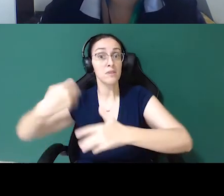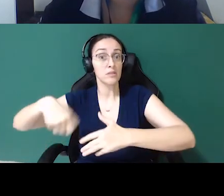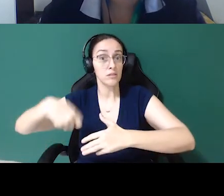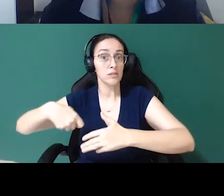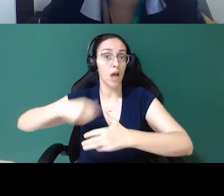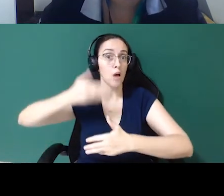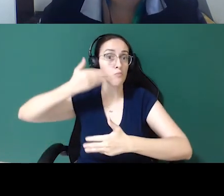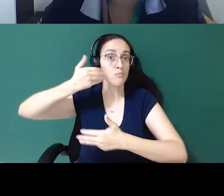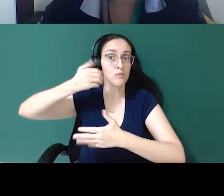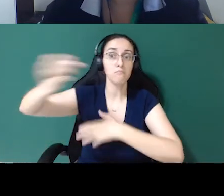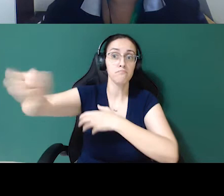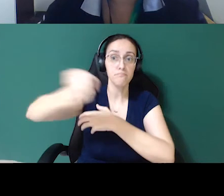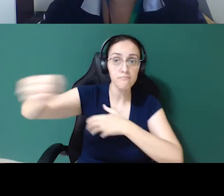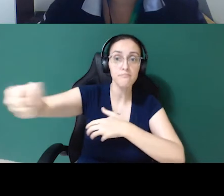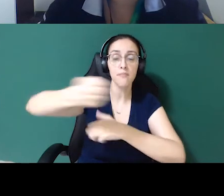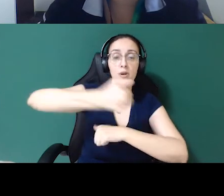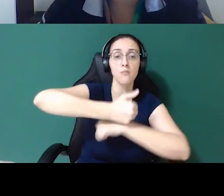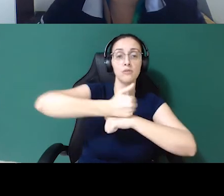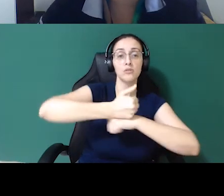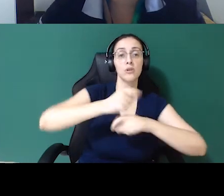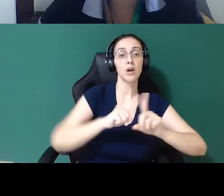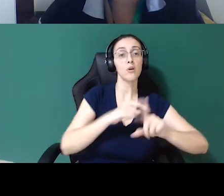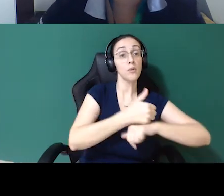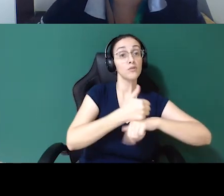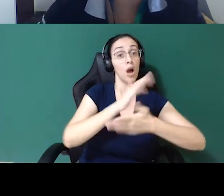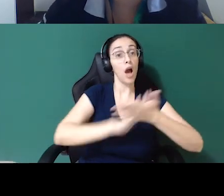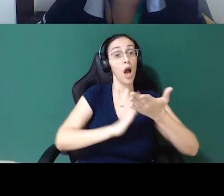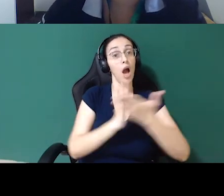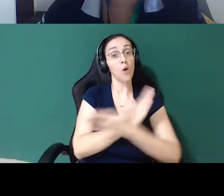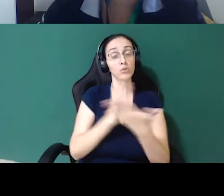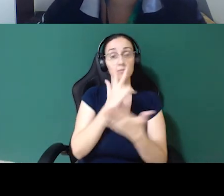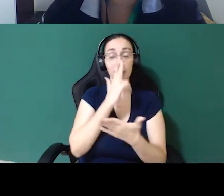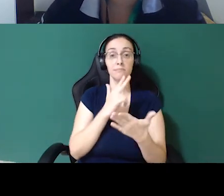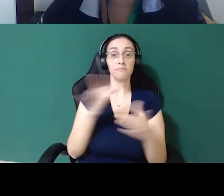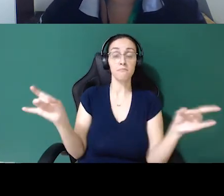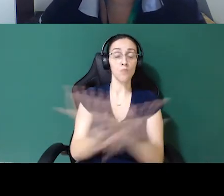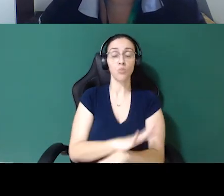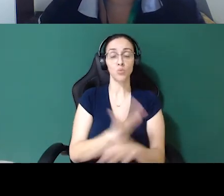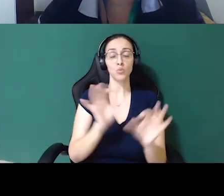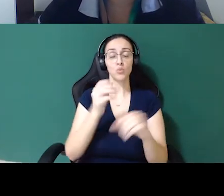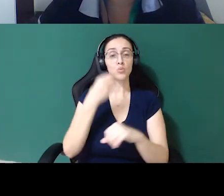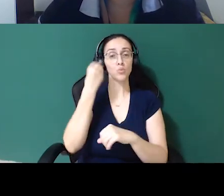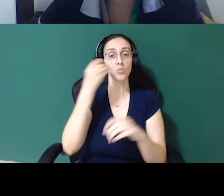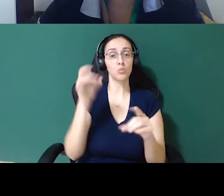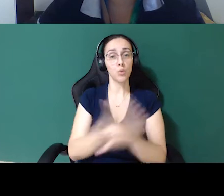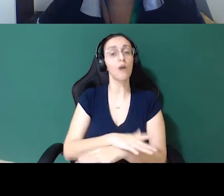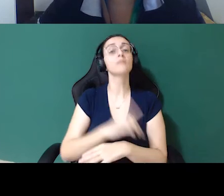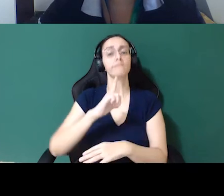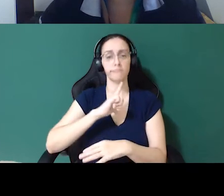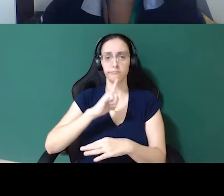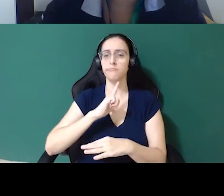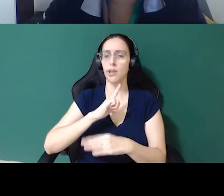de absorver profissionais e os profissionais ainda que não se sentem capacitados, ela existe.